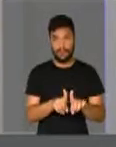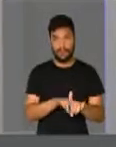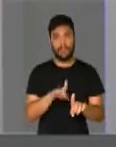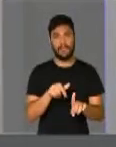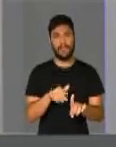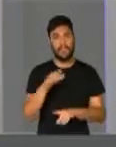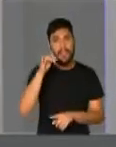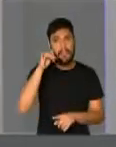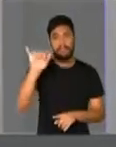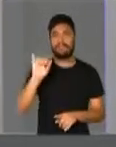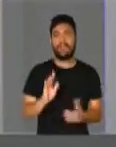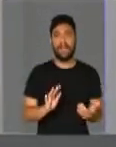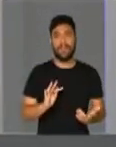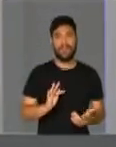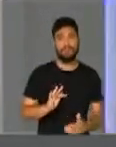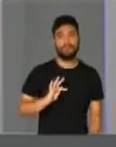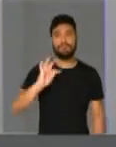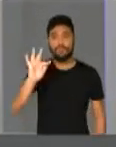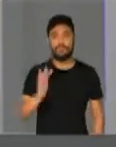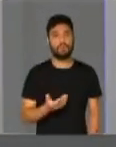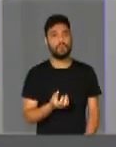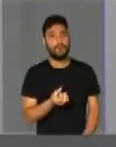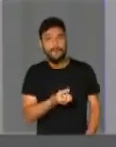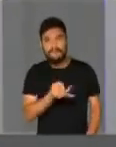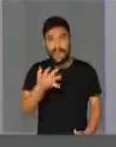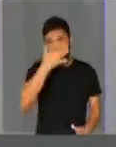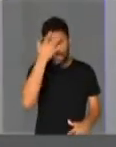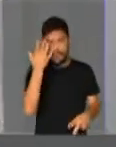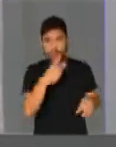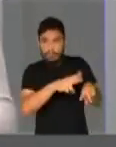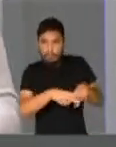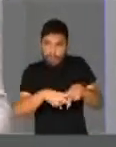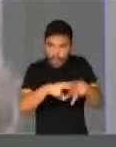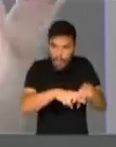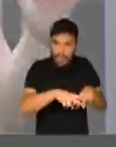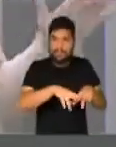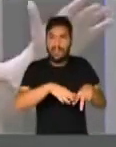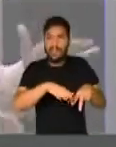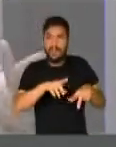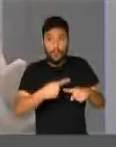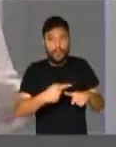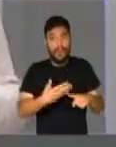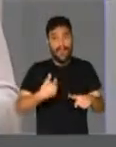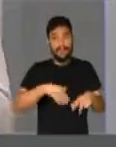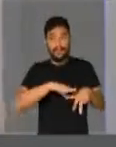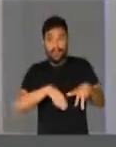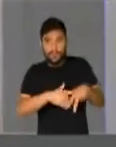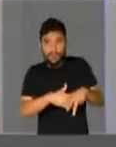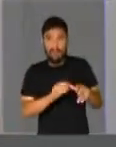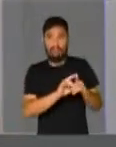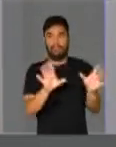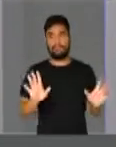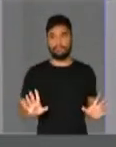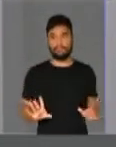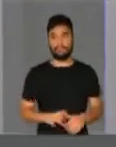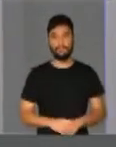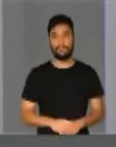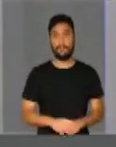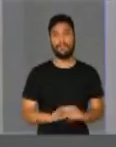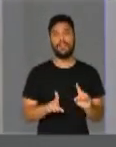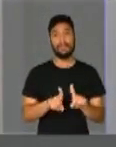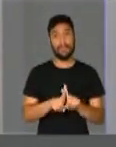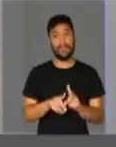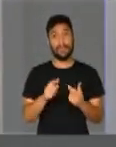esses milhões aí, centenas de presos por corrupção, lavagem de dinheiro nas ruas. E para terminar,